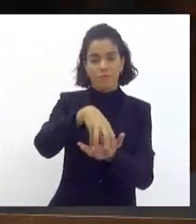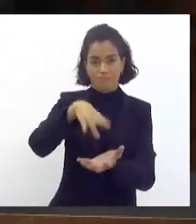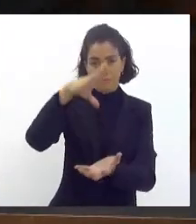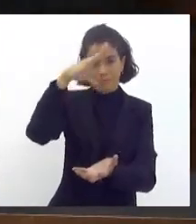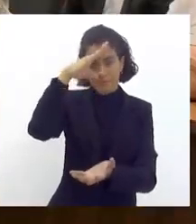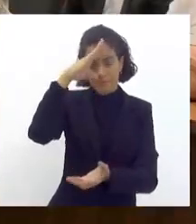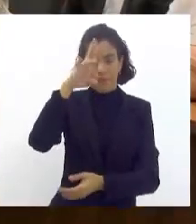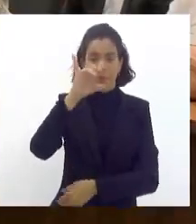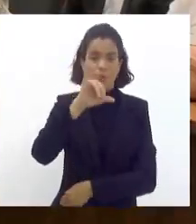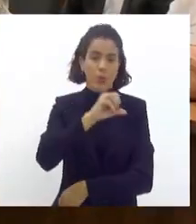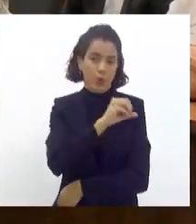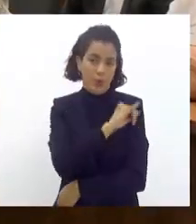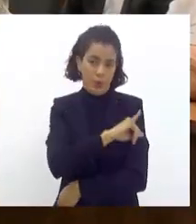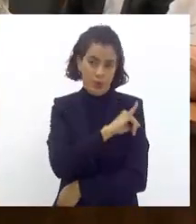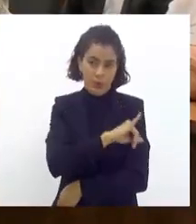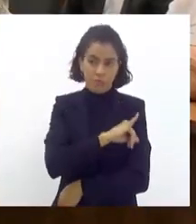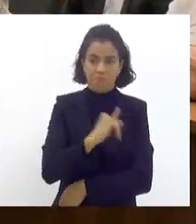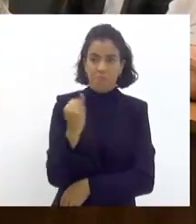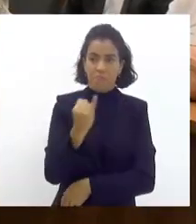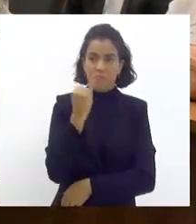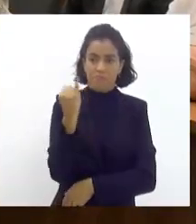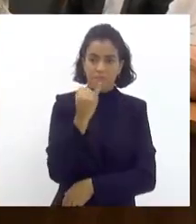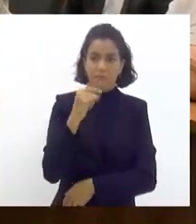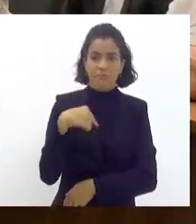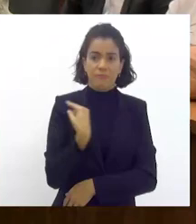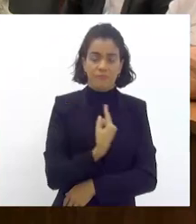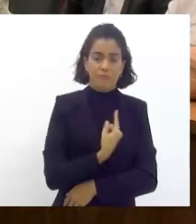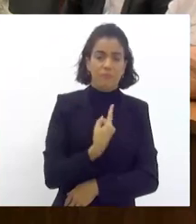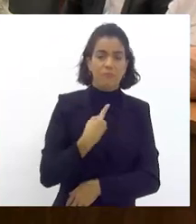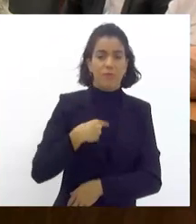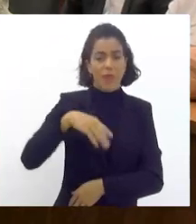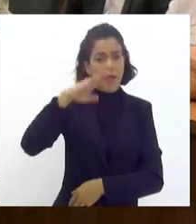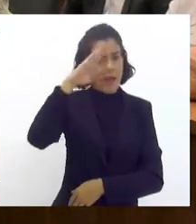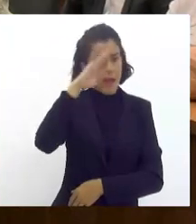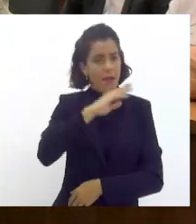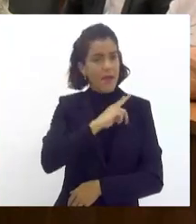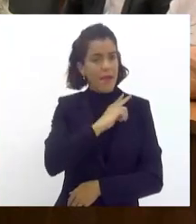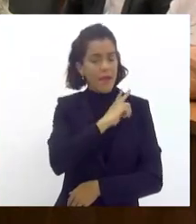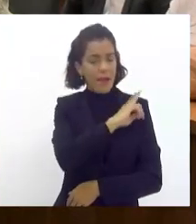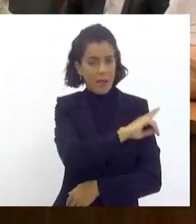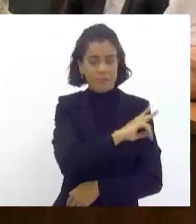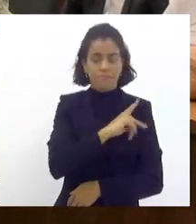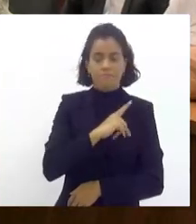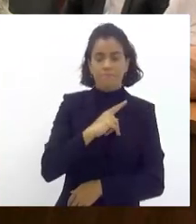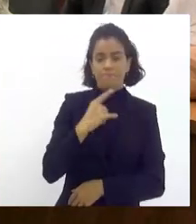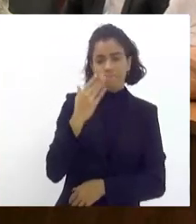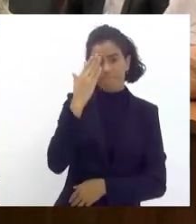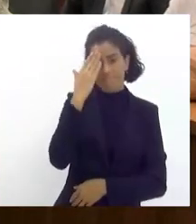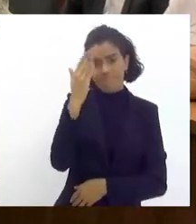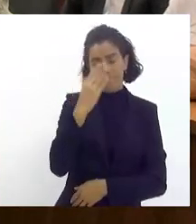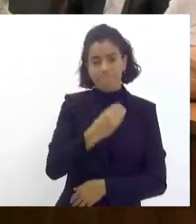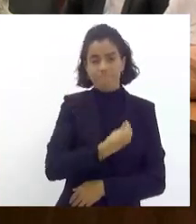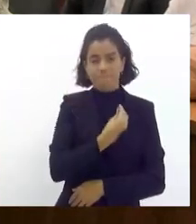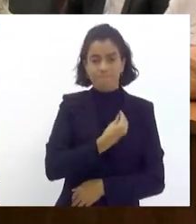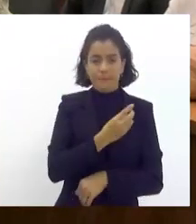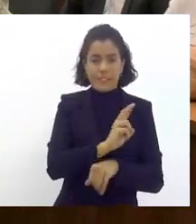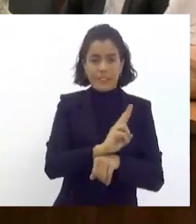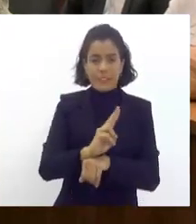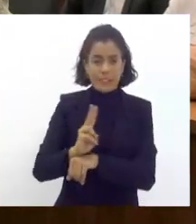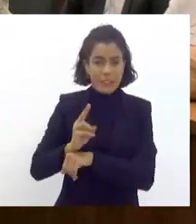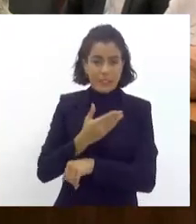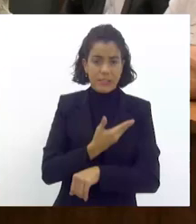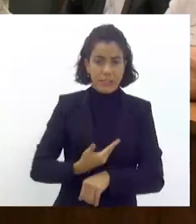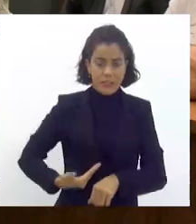Estado do Rio de Janeiro. Obrigado, muito importante para nós, capitão, muito obrigado pela presença também, muito obrigado para nós termos aqui a segurança pública,